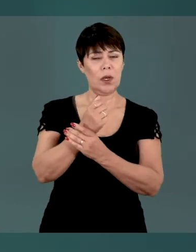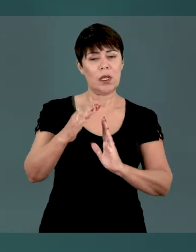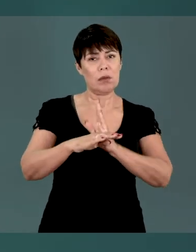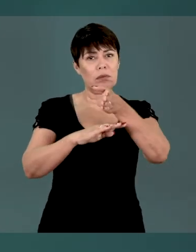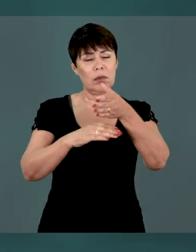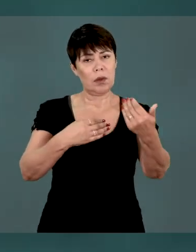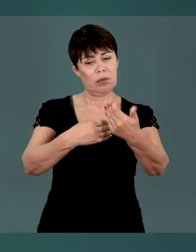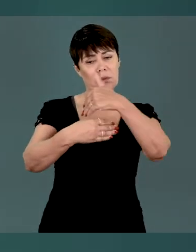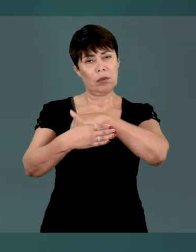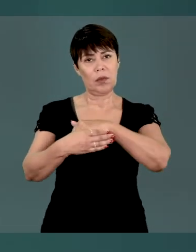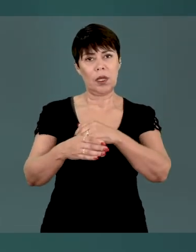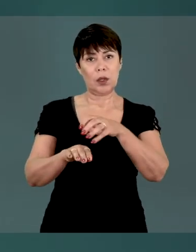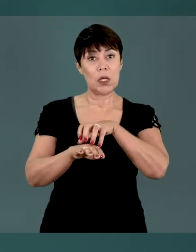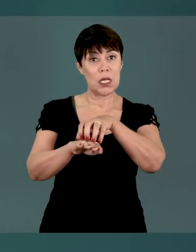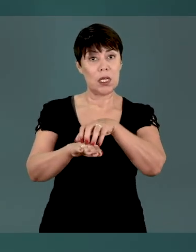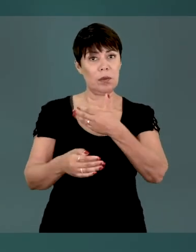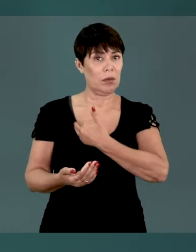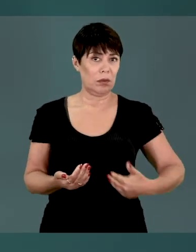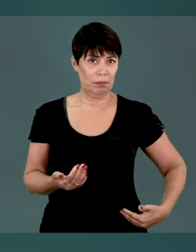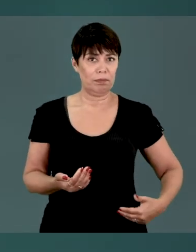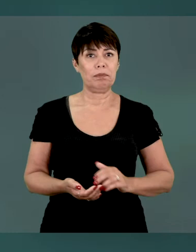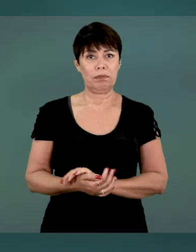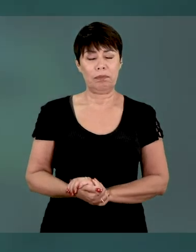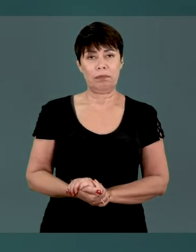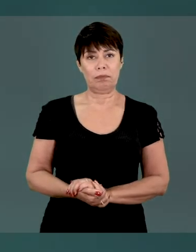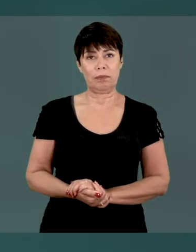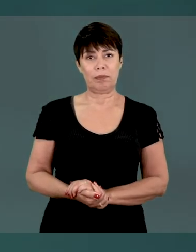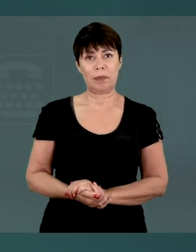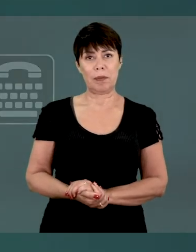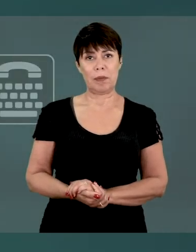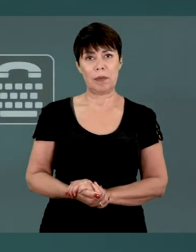segurança no embarque e desembarque dos veículos de transporte coletivo.